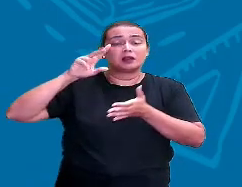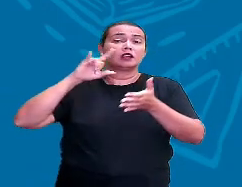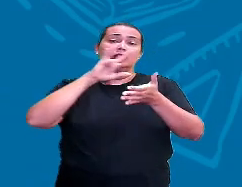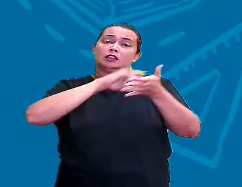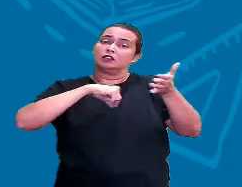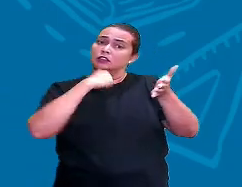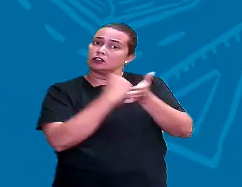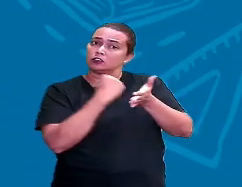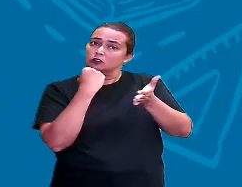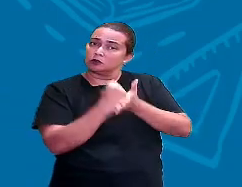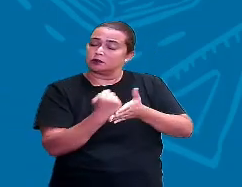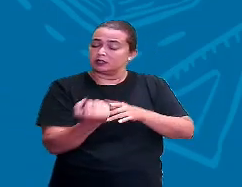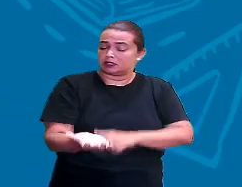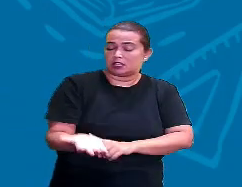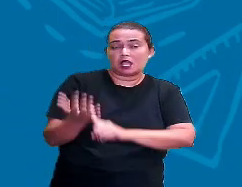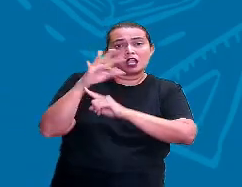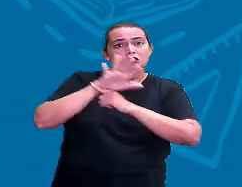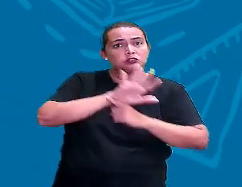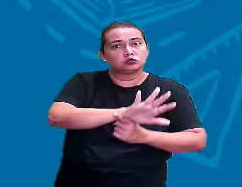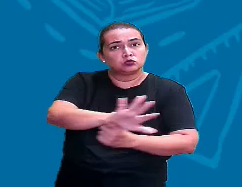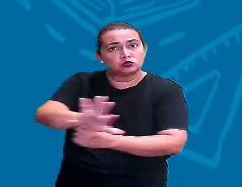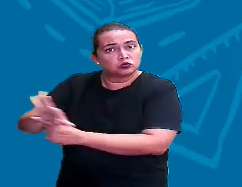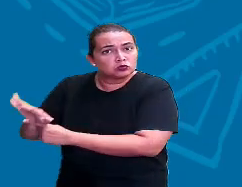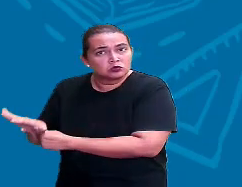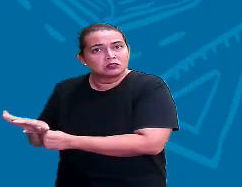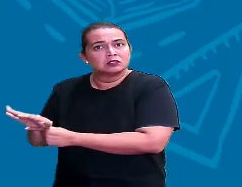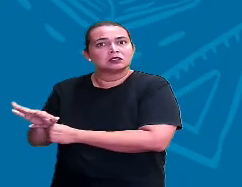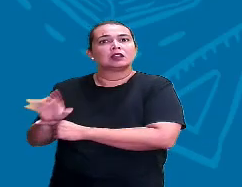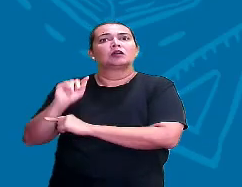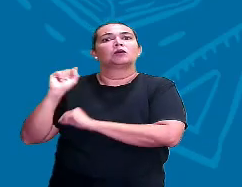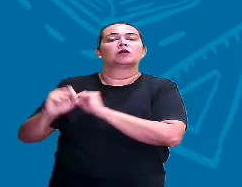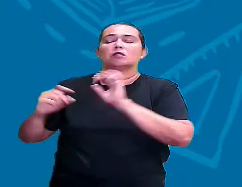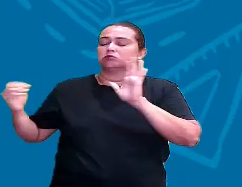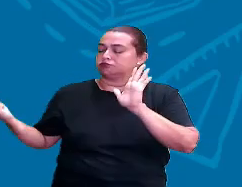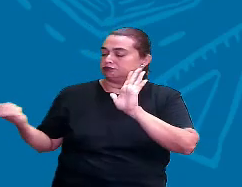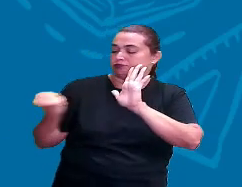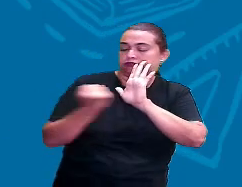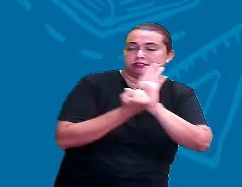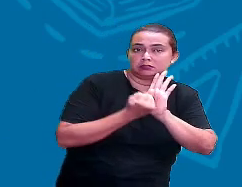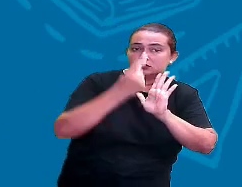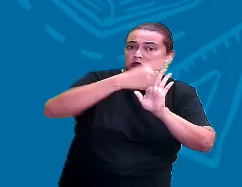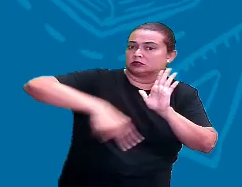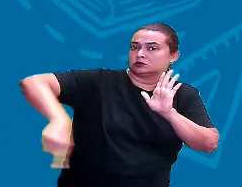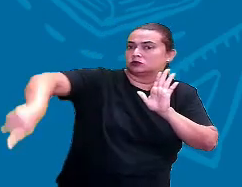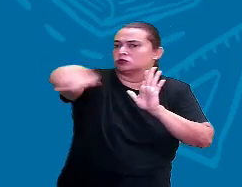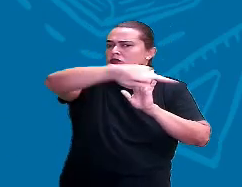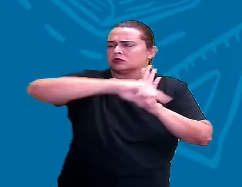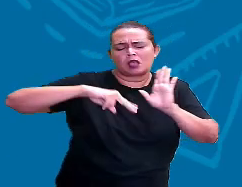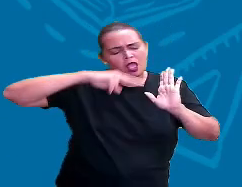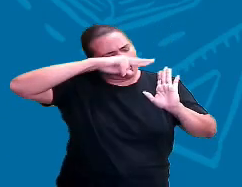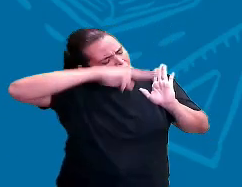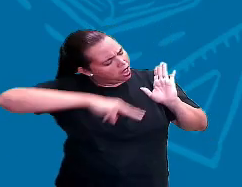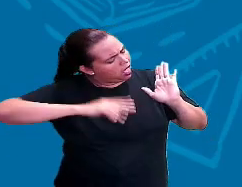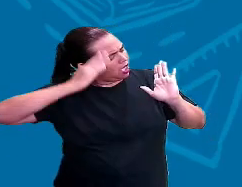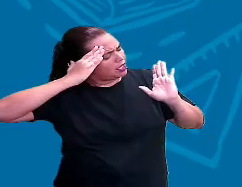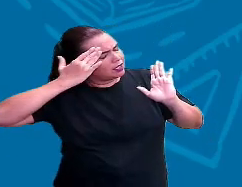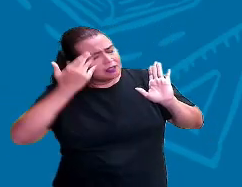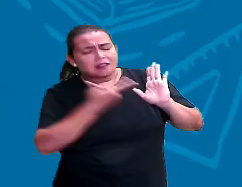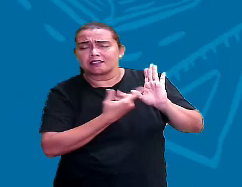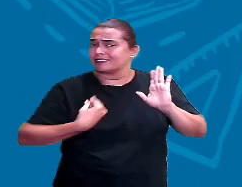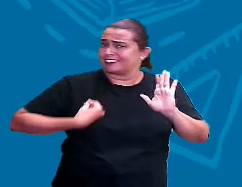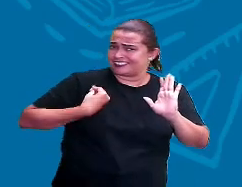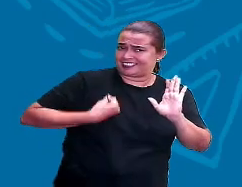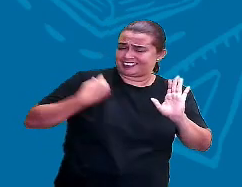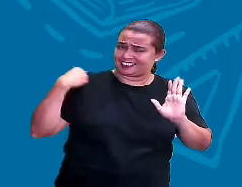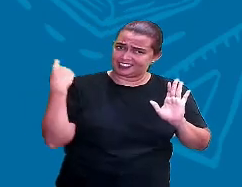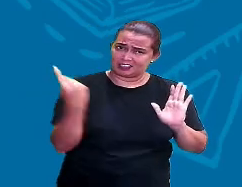registro aí histórico da nossa existência, né? Fica lá marcadinho a nossa existência para todo mundo saber. E depois a gente viu sobre as